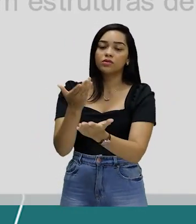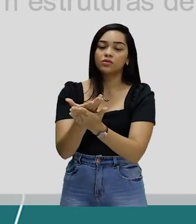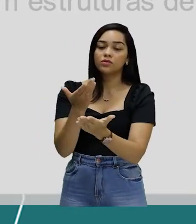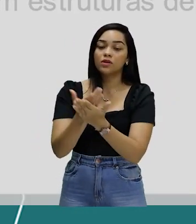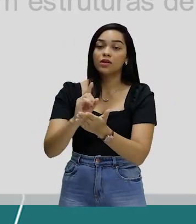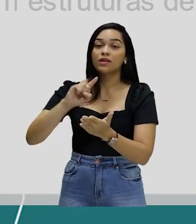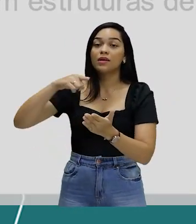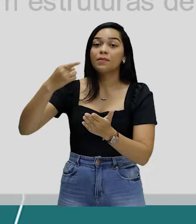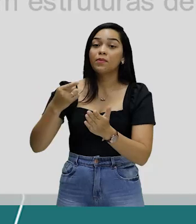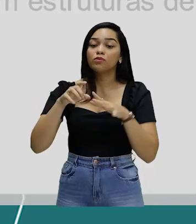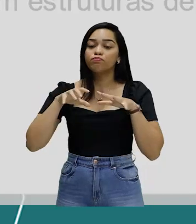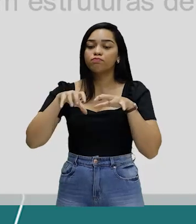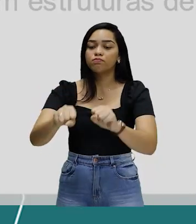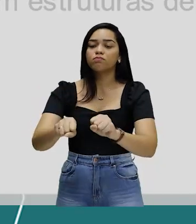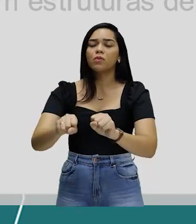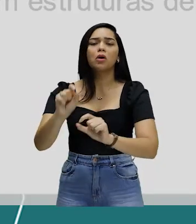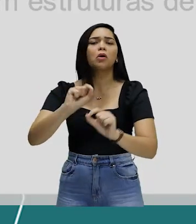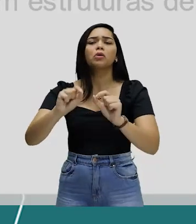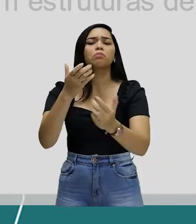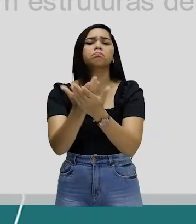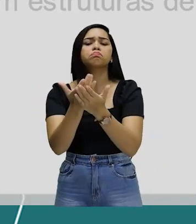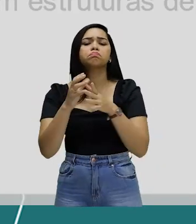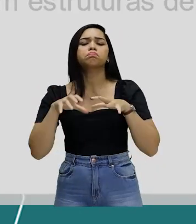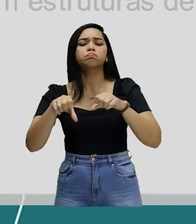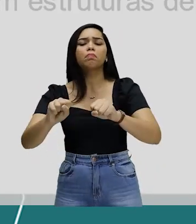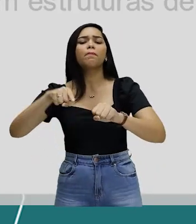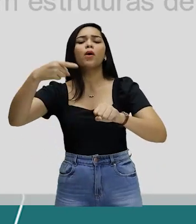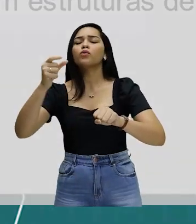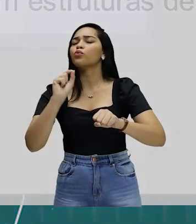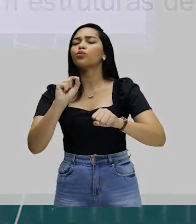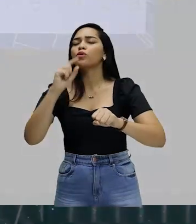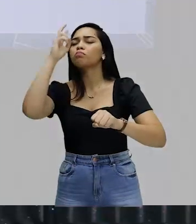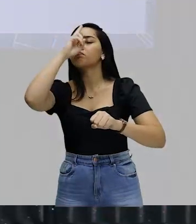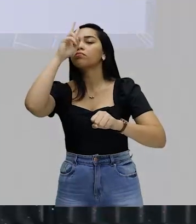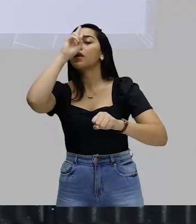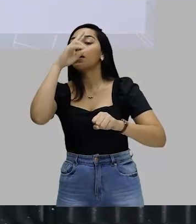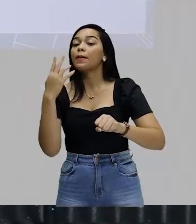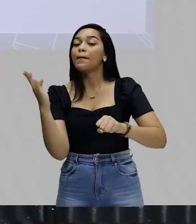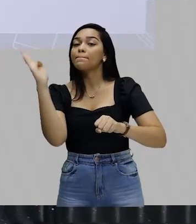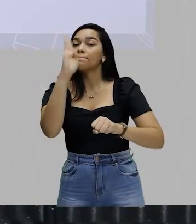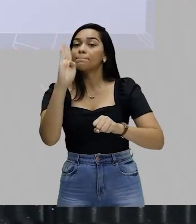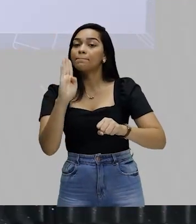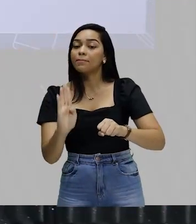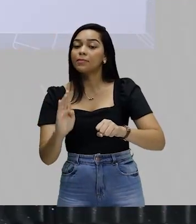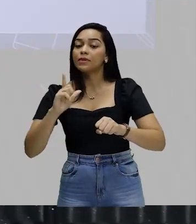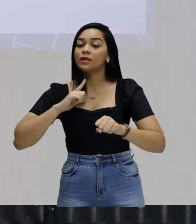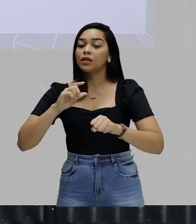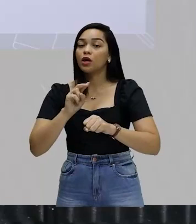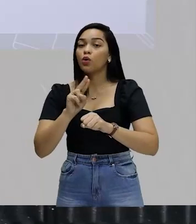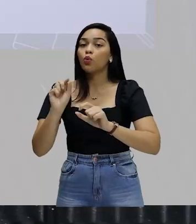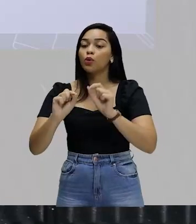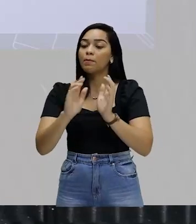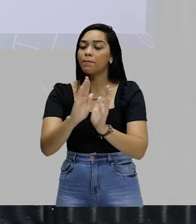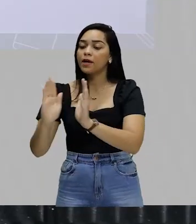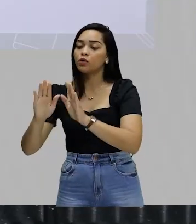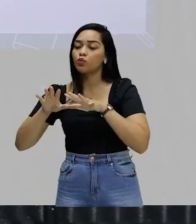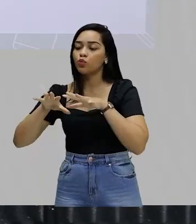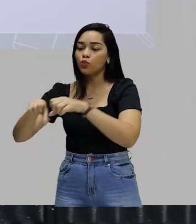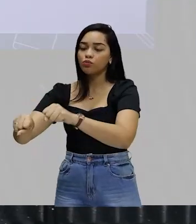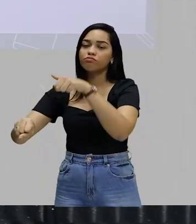pós-coloniais. O que é um estudo pós-colonial? Lembra só. O Brasil viveu um período chamado período colonial.